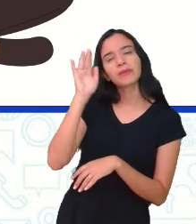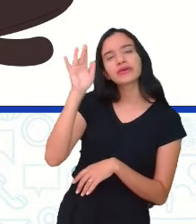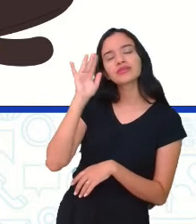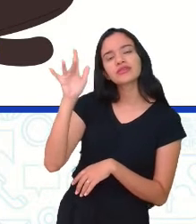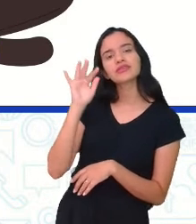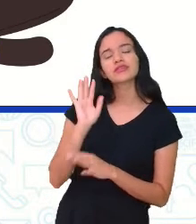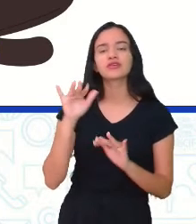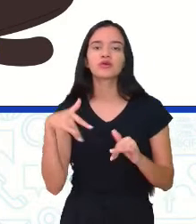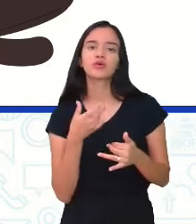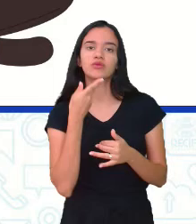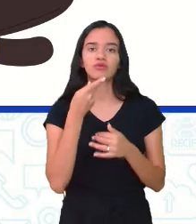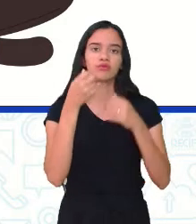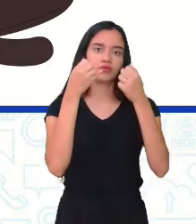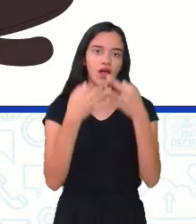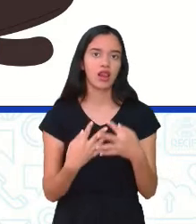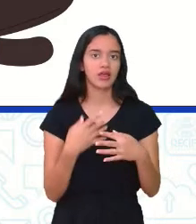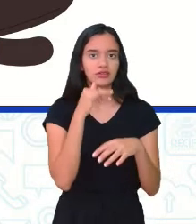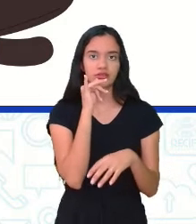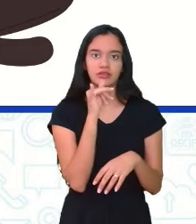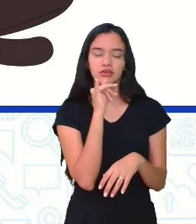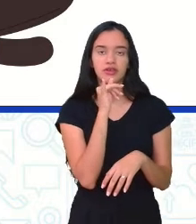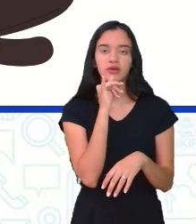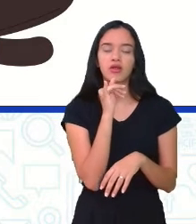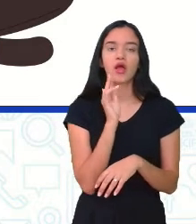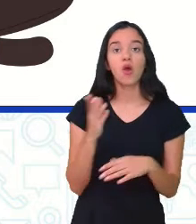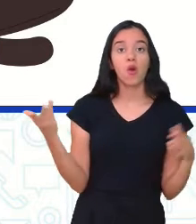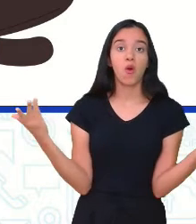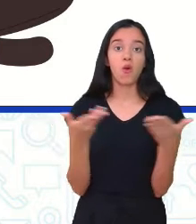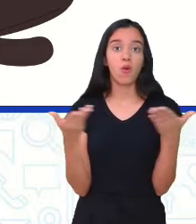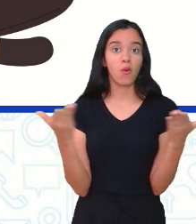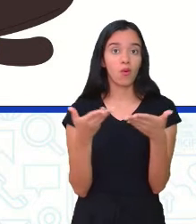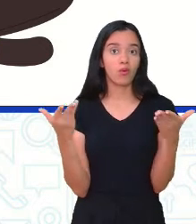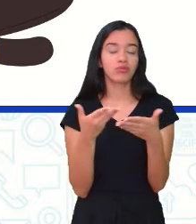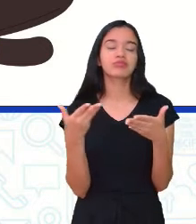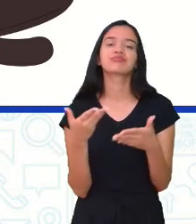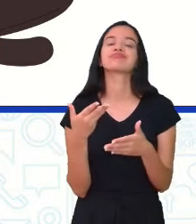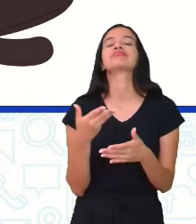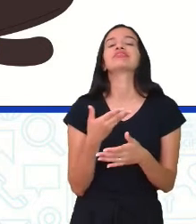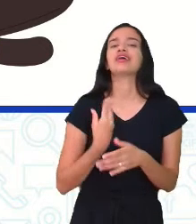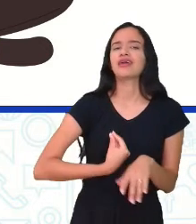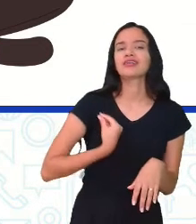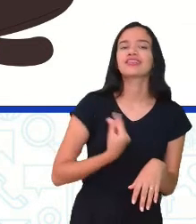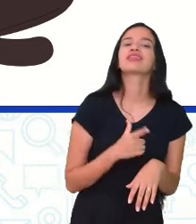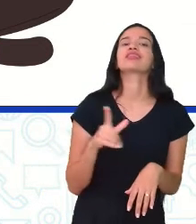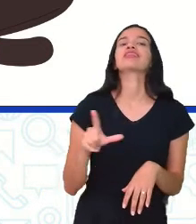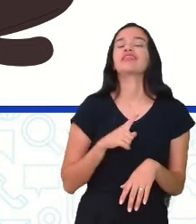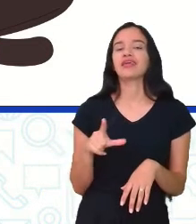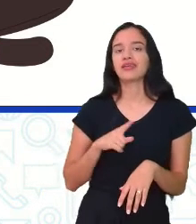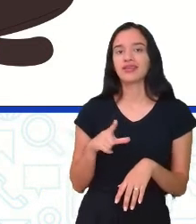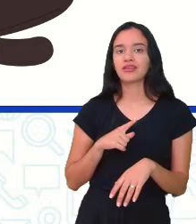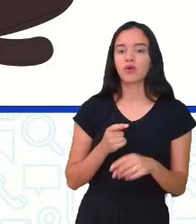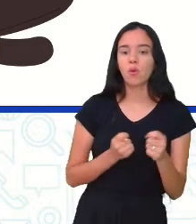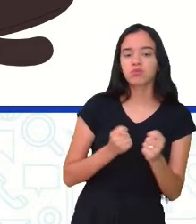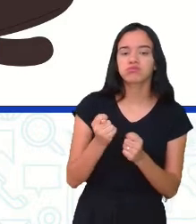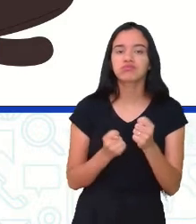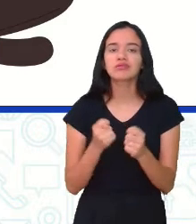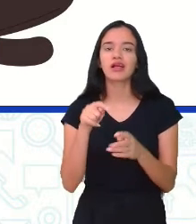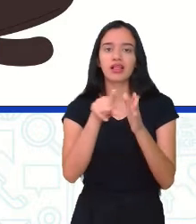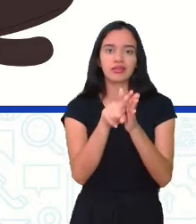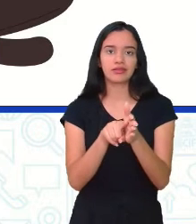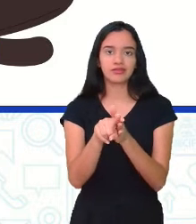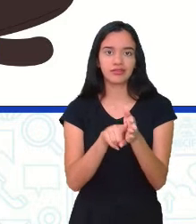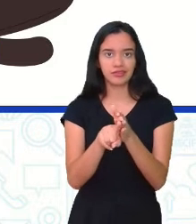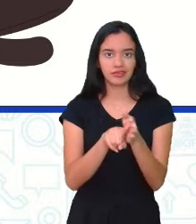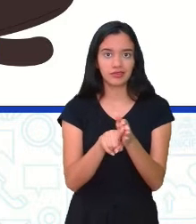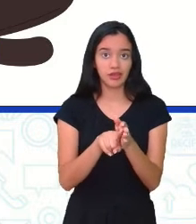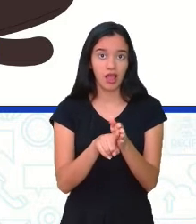aí. Quando a gente fala em transfusão de sangue, hoje, já existe um controle maior na pesquisa de